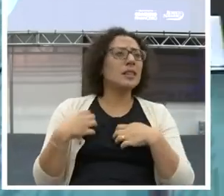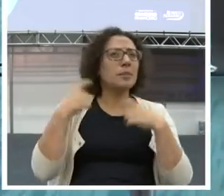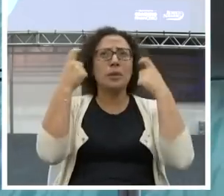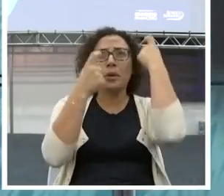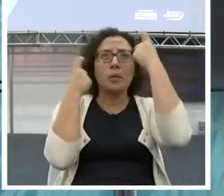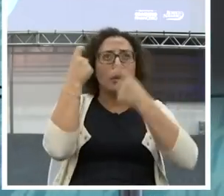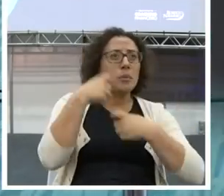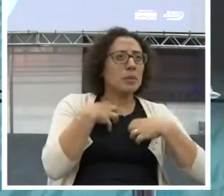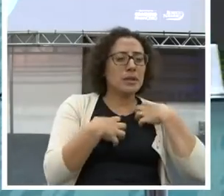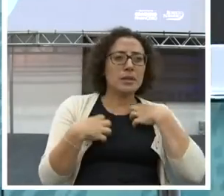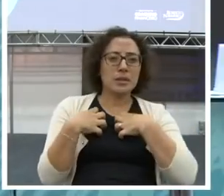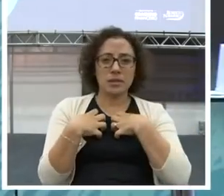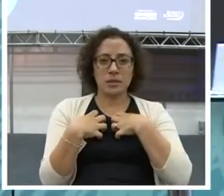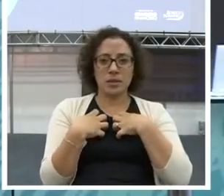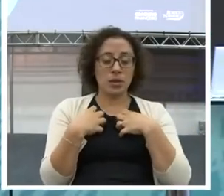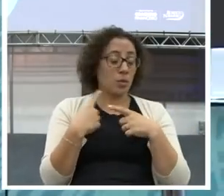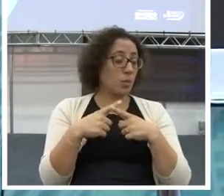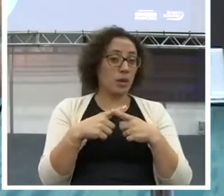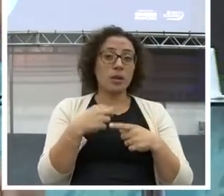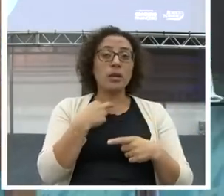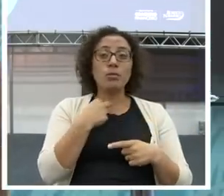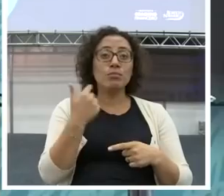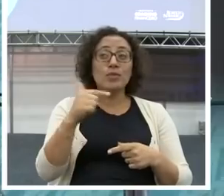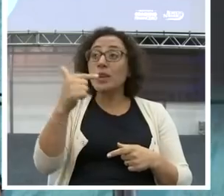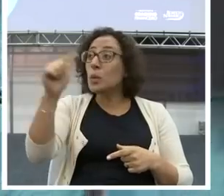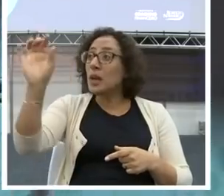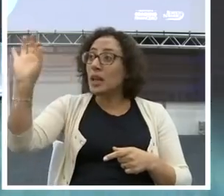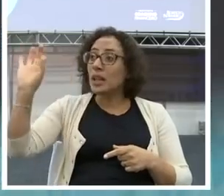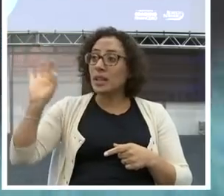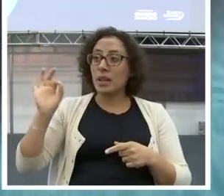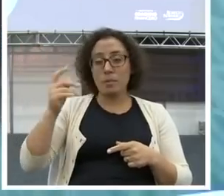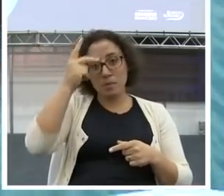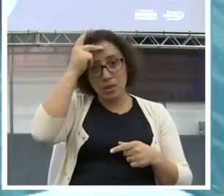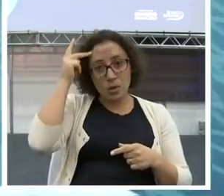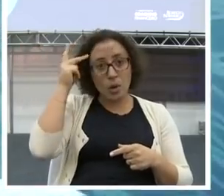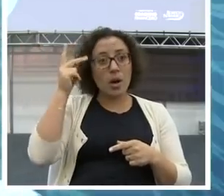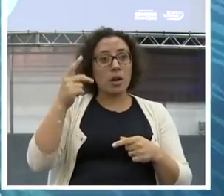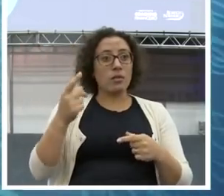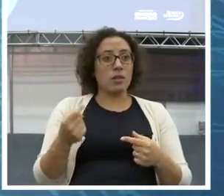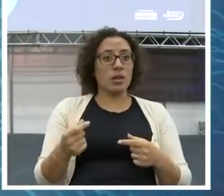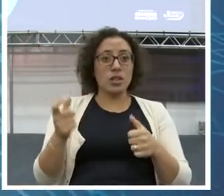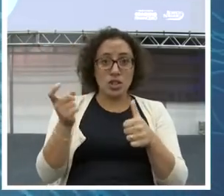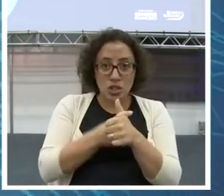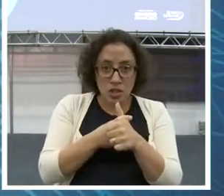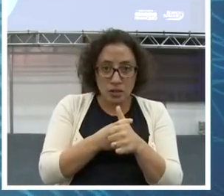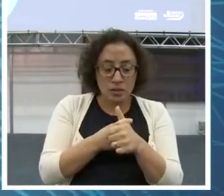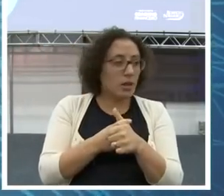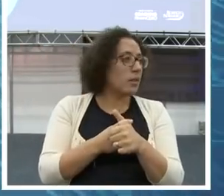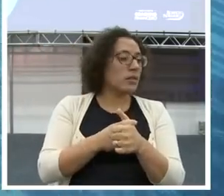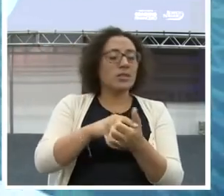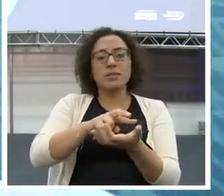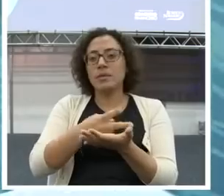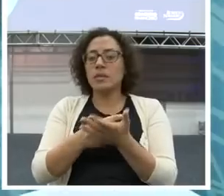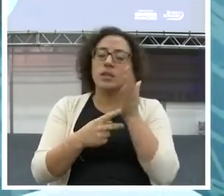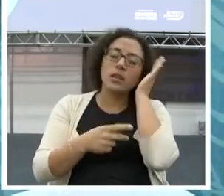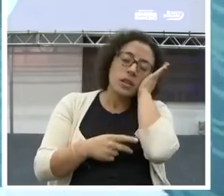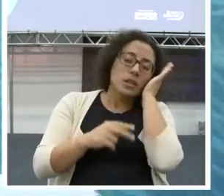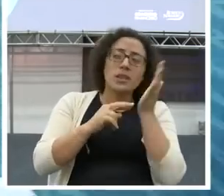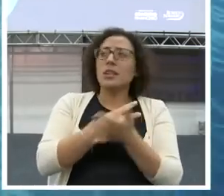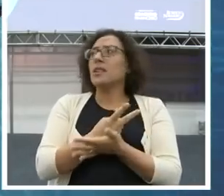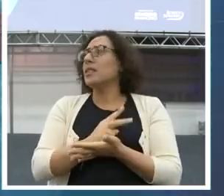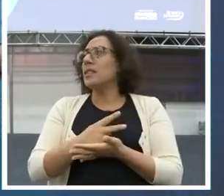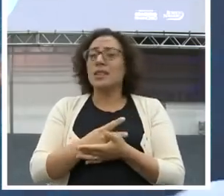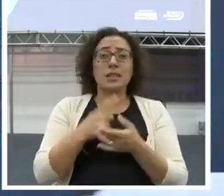existe uma pessoa com paz financeira endividada. Você com dívida não consegue dormir? Você não atende celular?